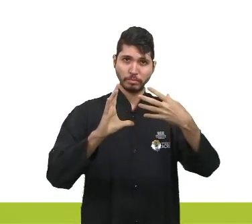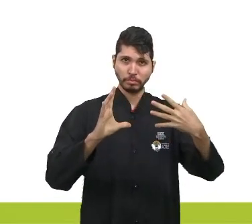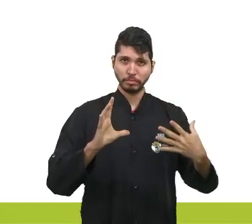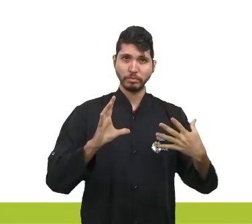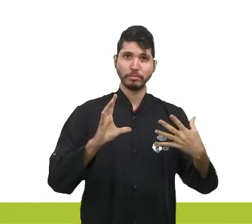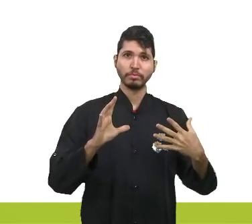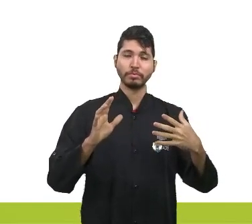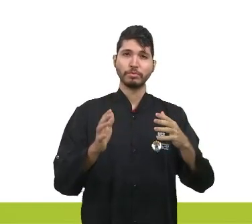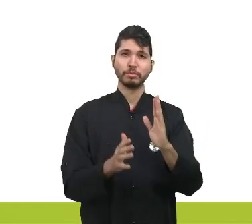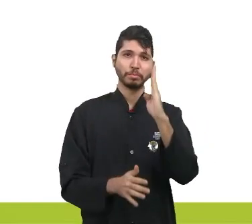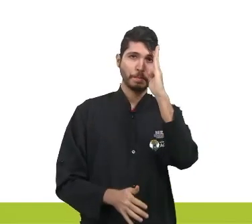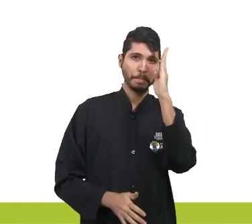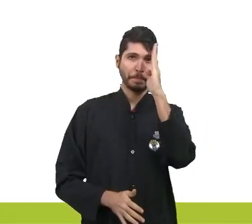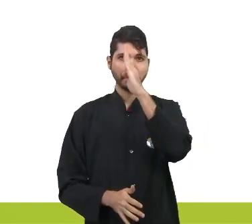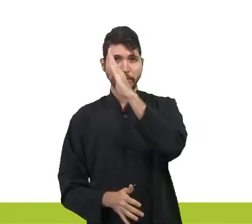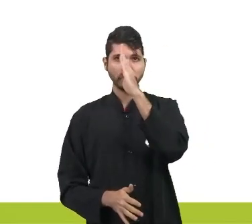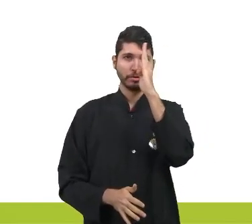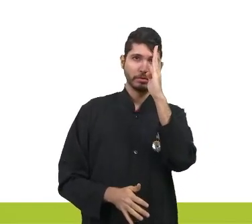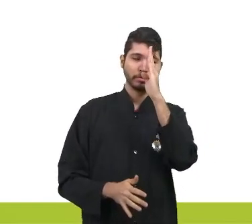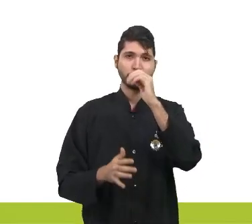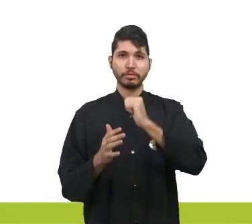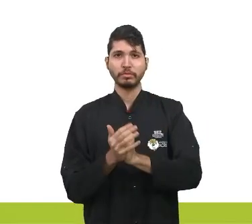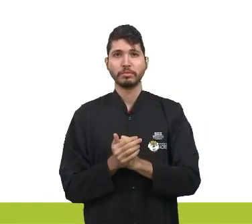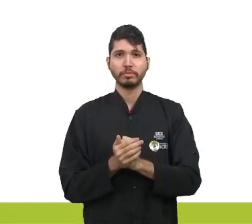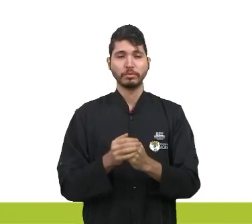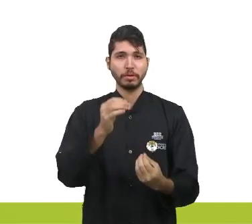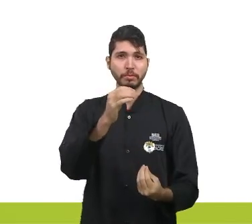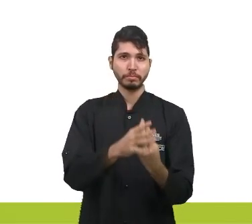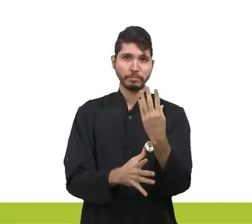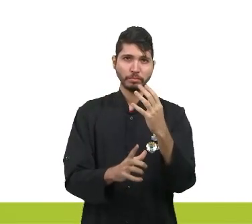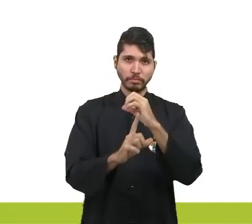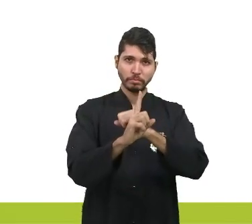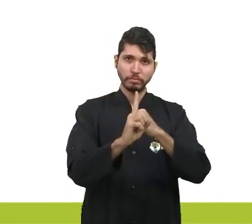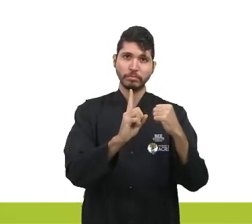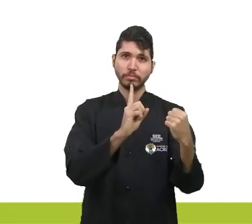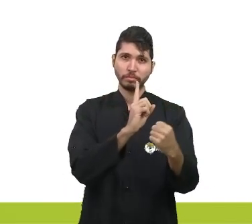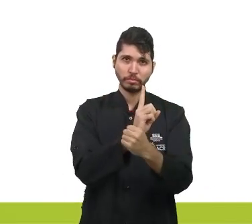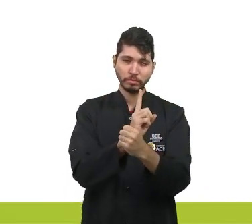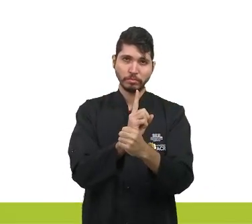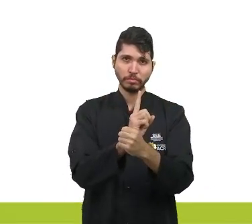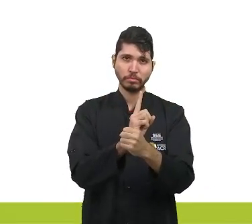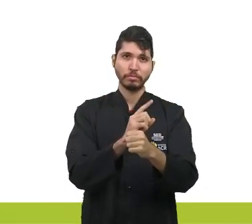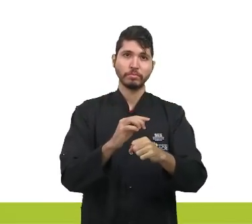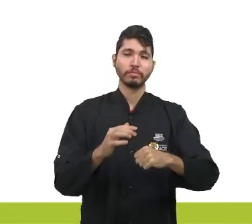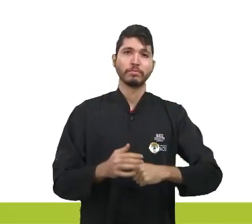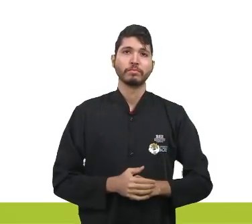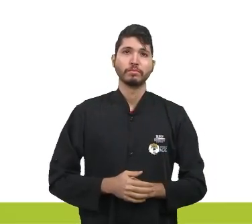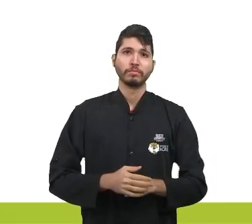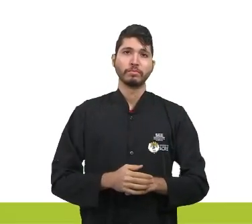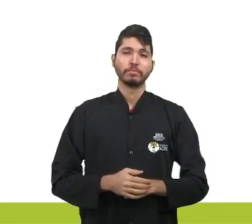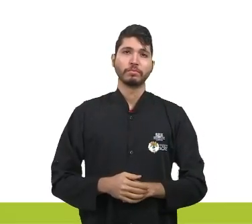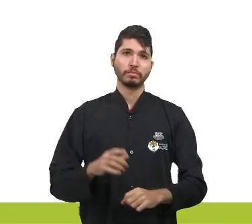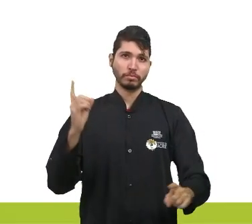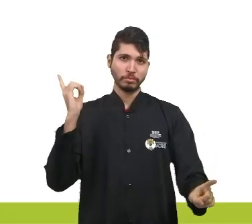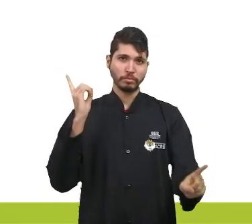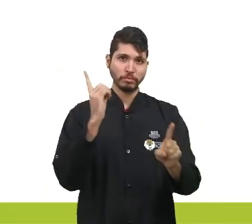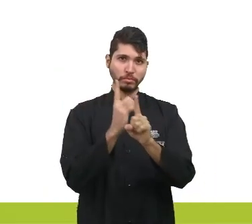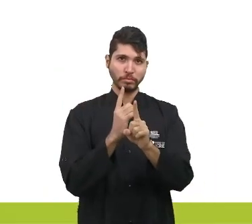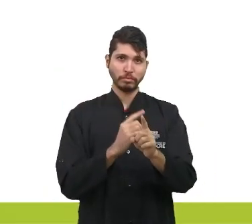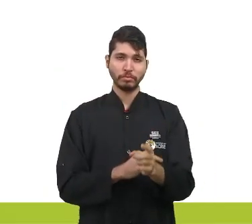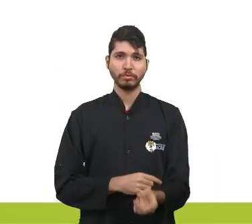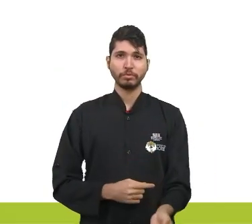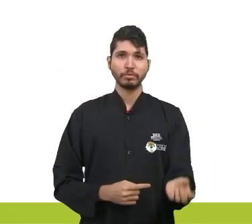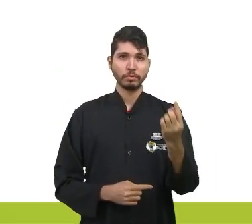de ambivalência, cujas raízes sociais se encontram na coexistência de dois